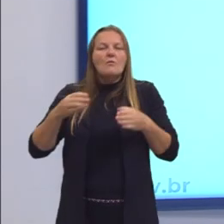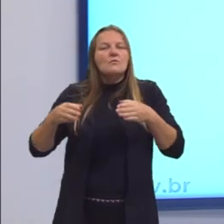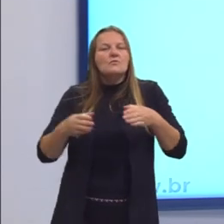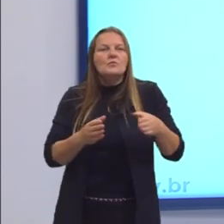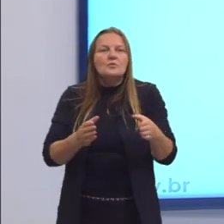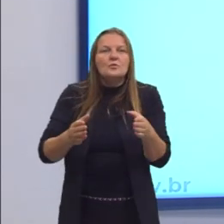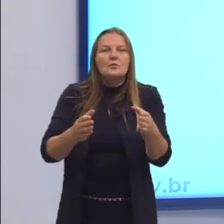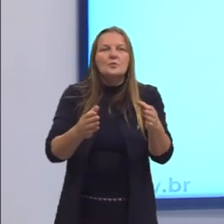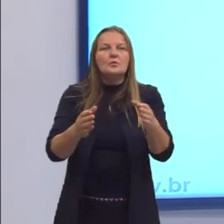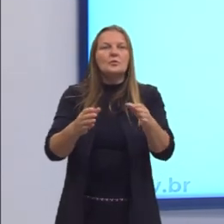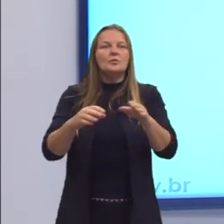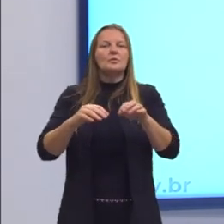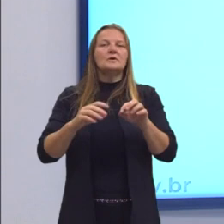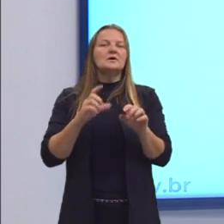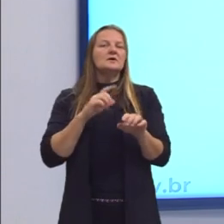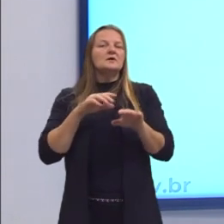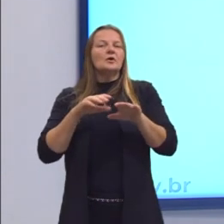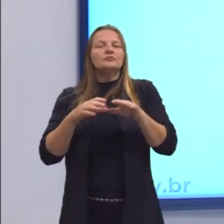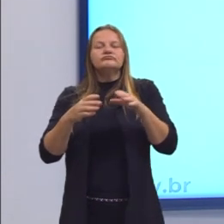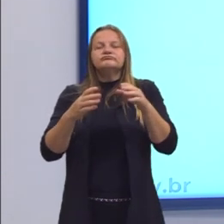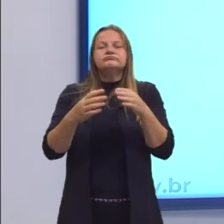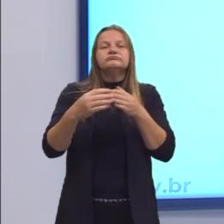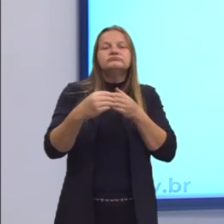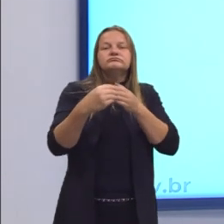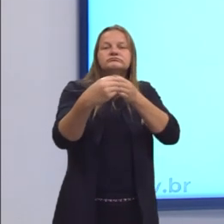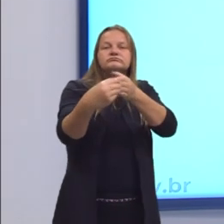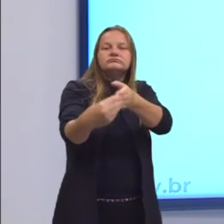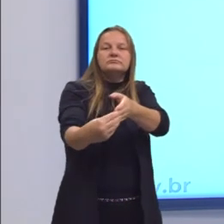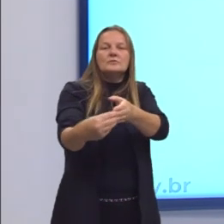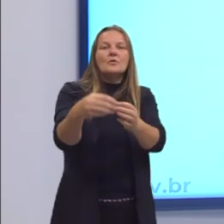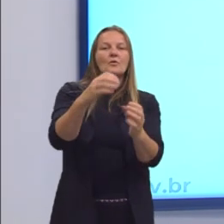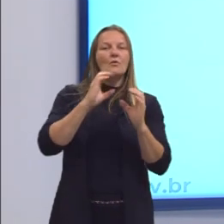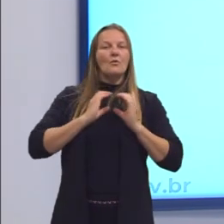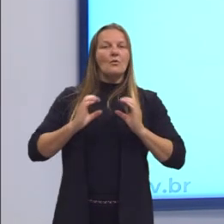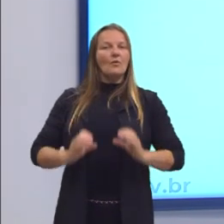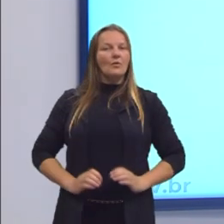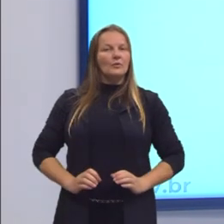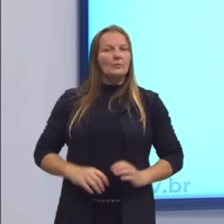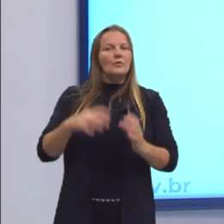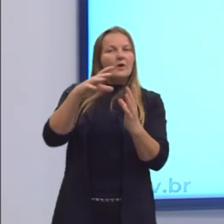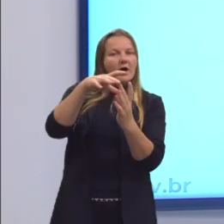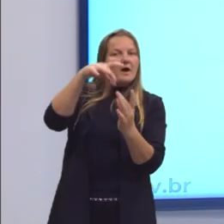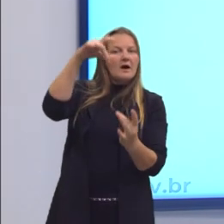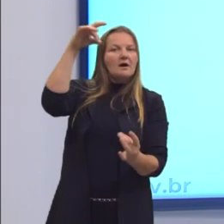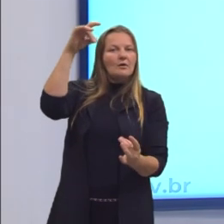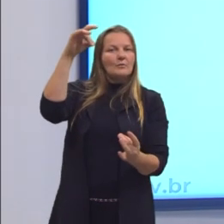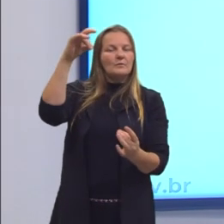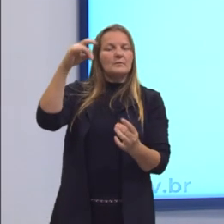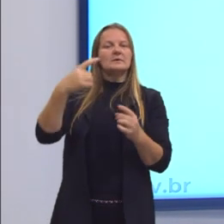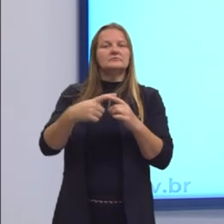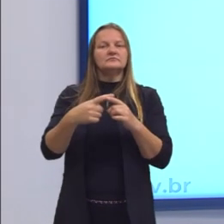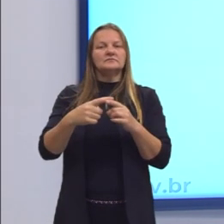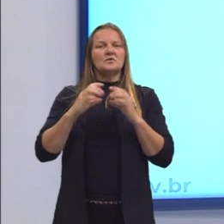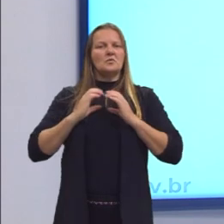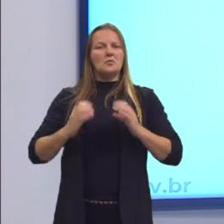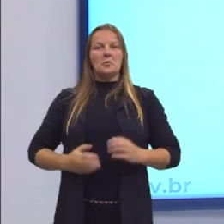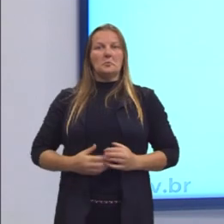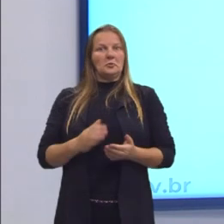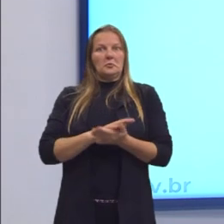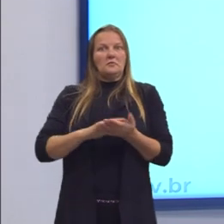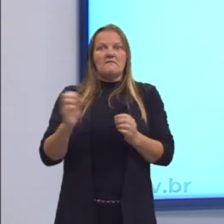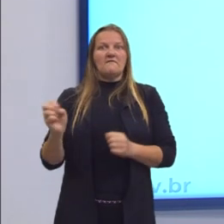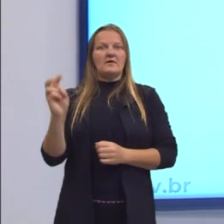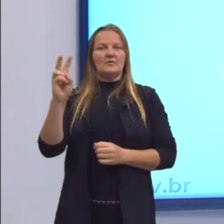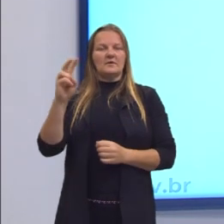sentido. Ele faz essa dualidade corpo e alma. O corpo é algo que não é tão interessante, mas a